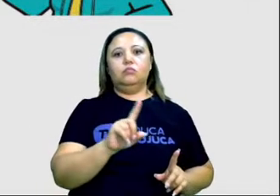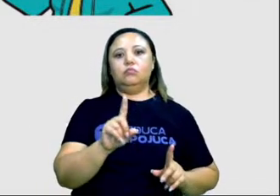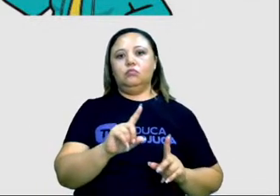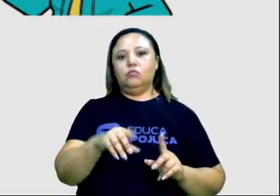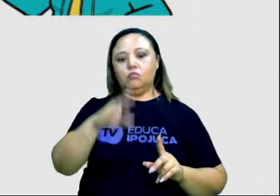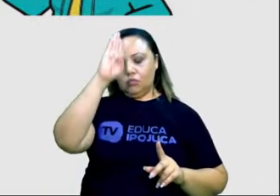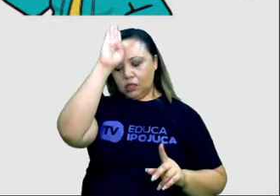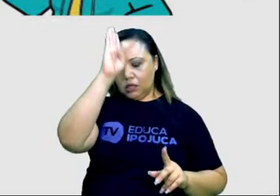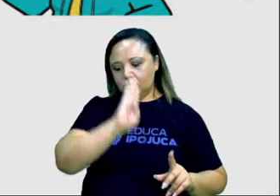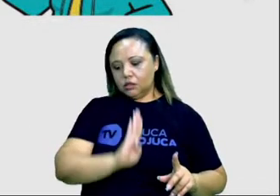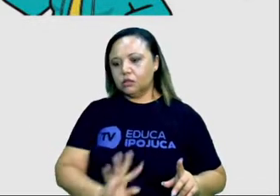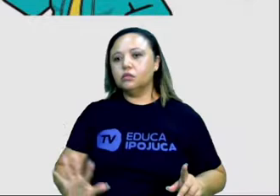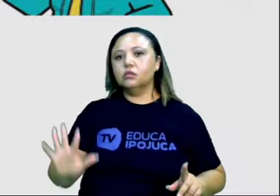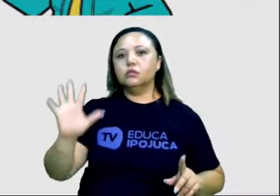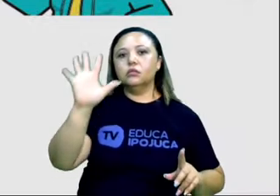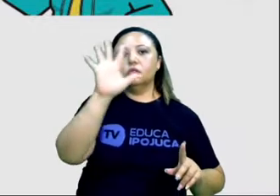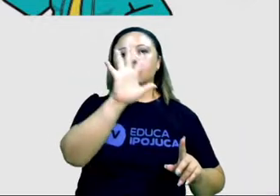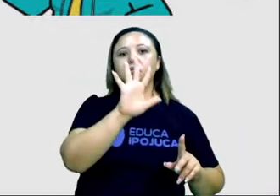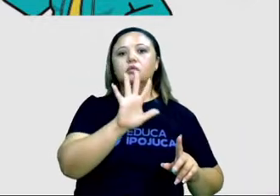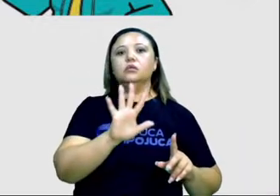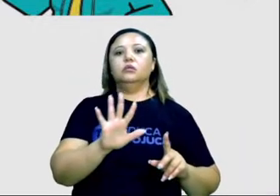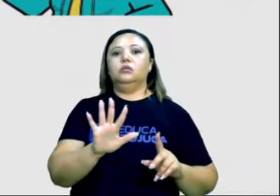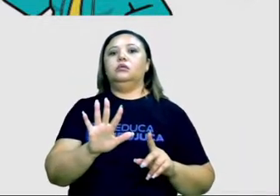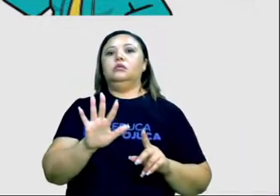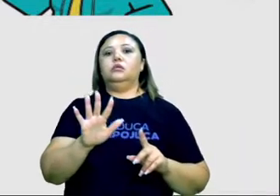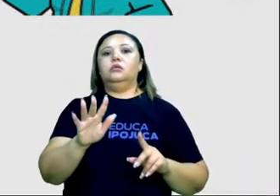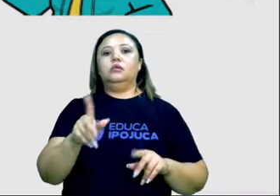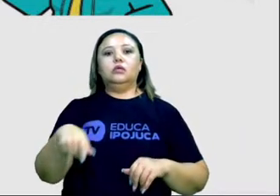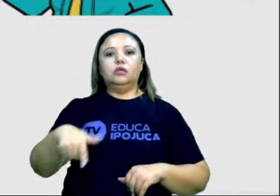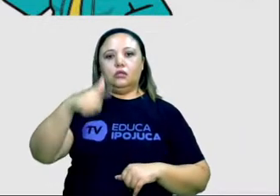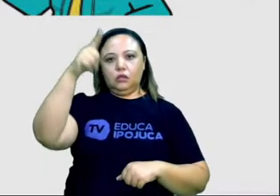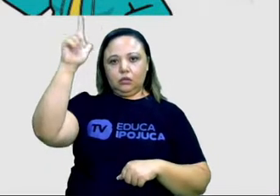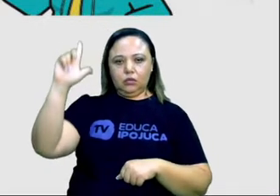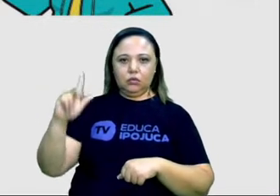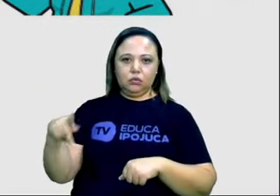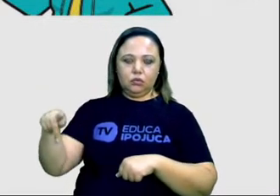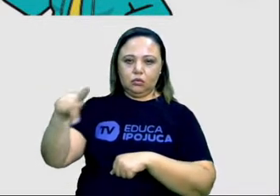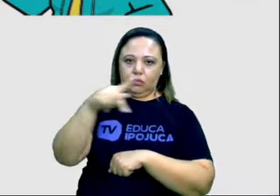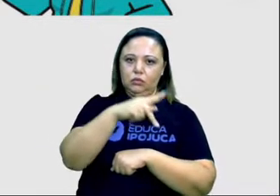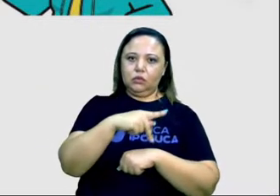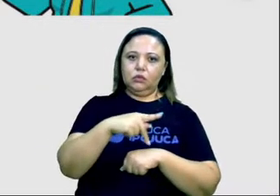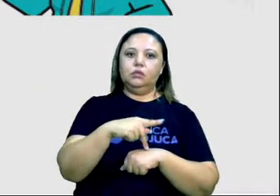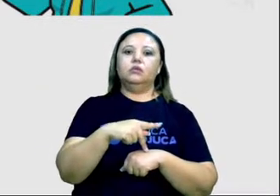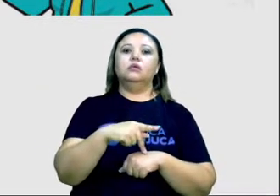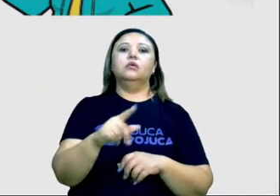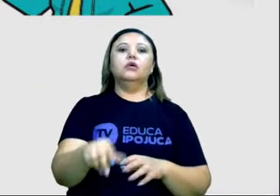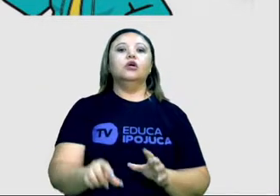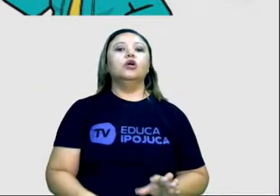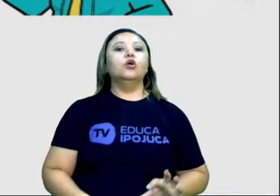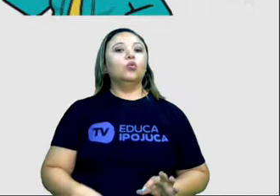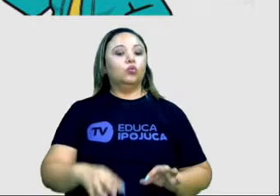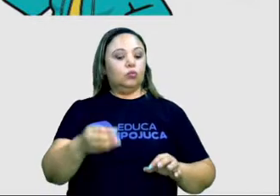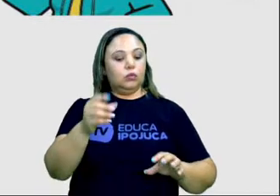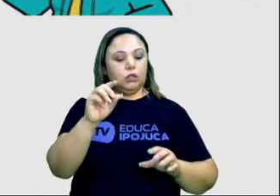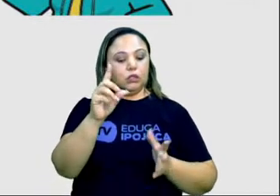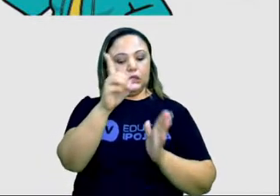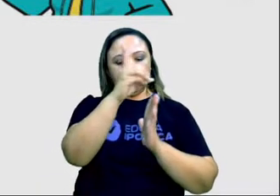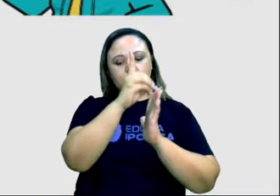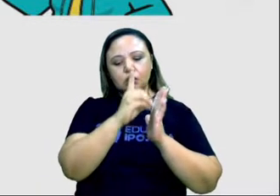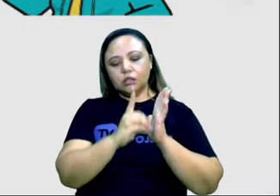brasileiros e aos estrangeiros residentes no país a inviolabilidade do direito à vida,